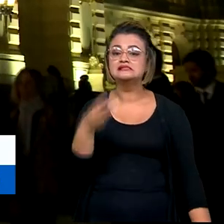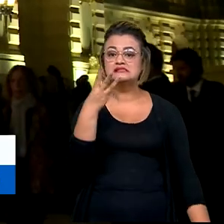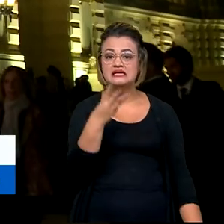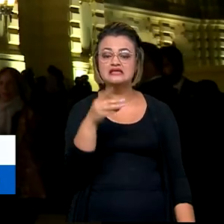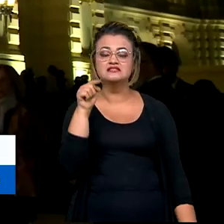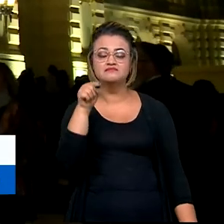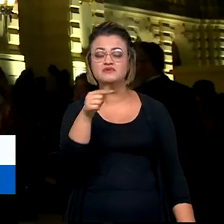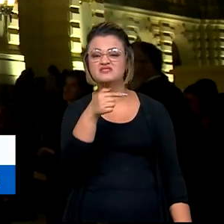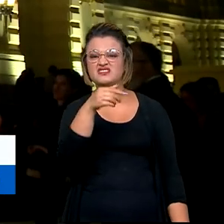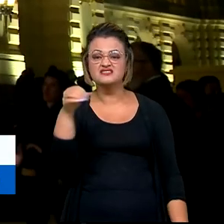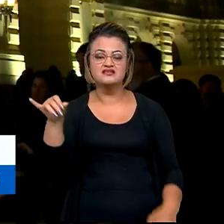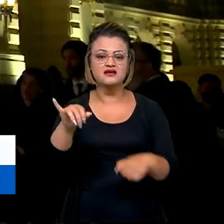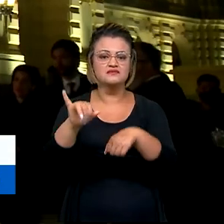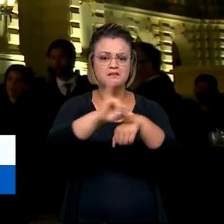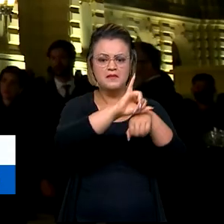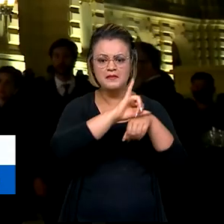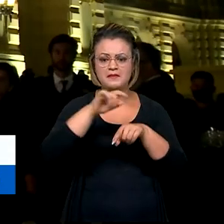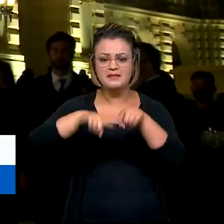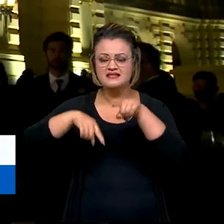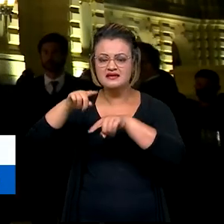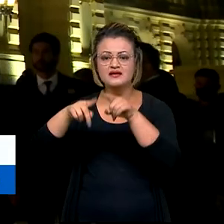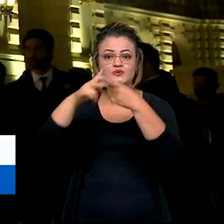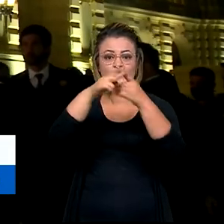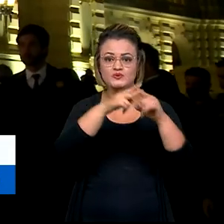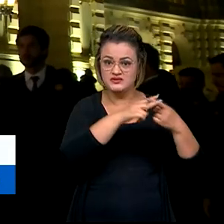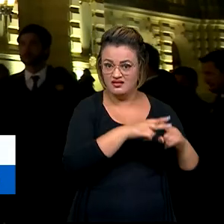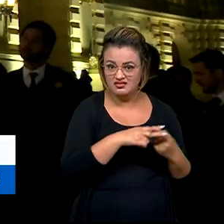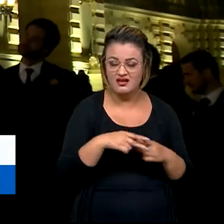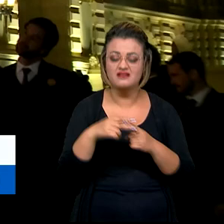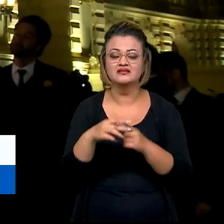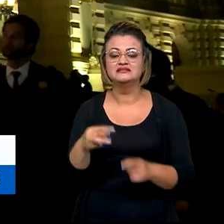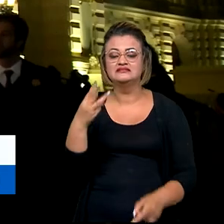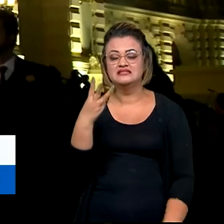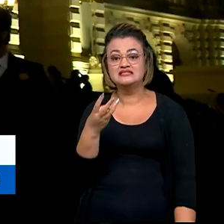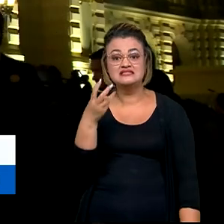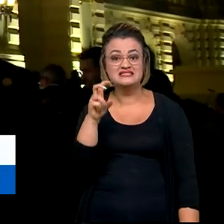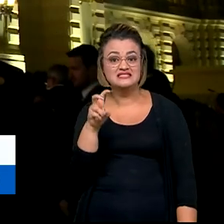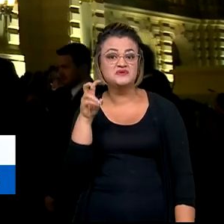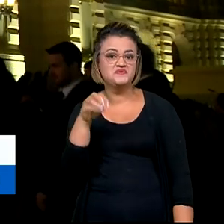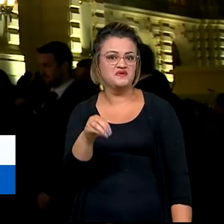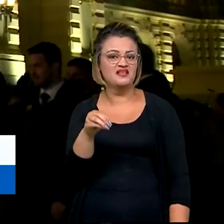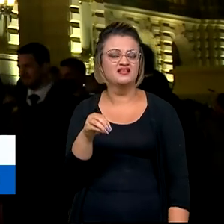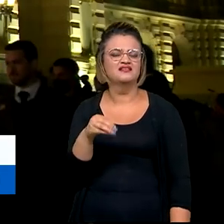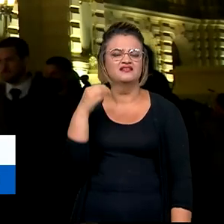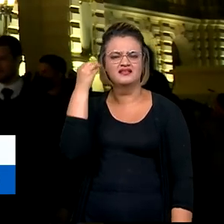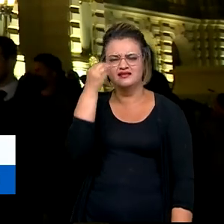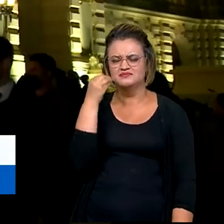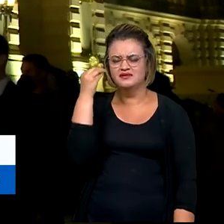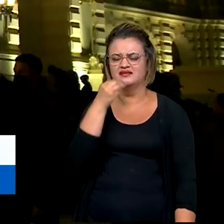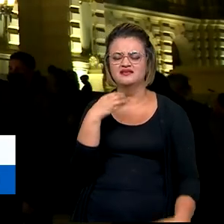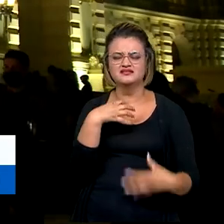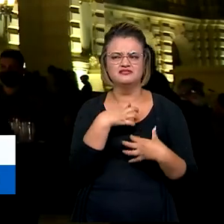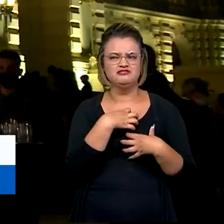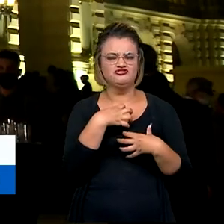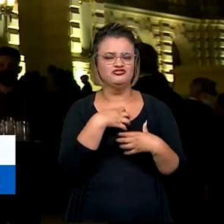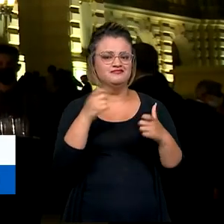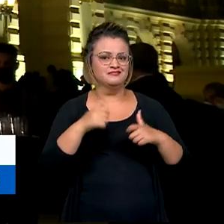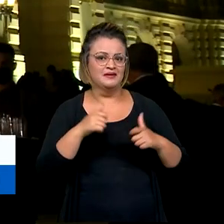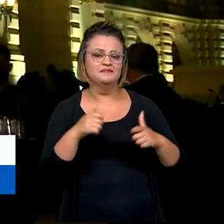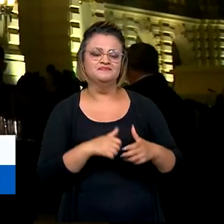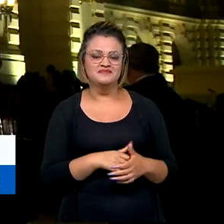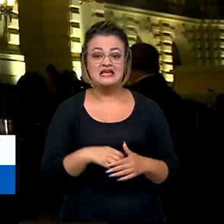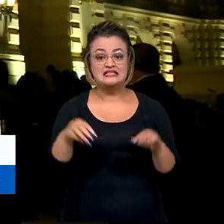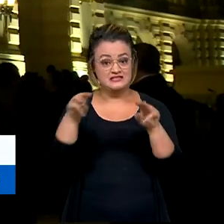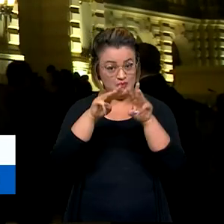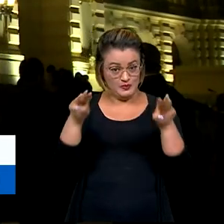.700 peças totalmente restauradas e 350 delas com experiências multissensoriais. Um museu novo,